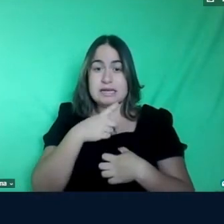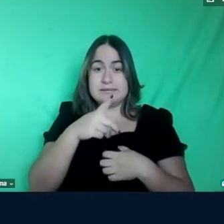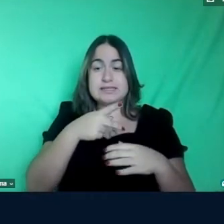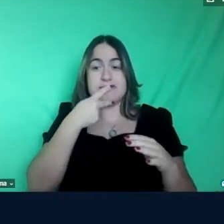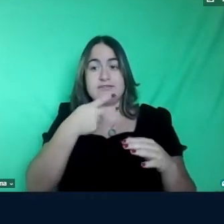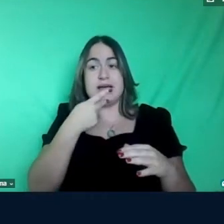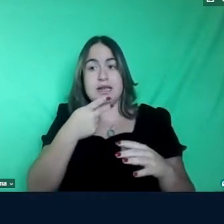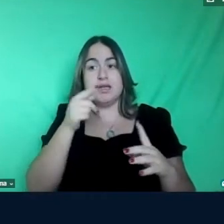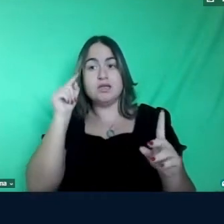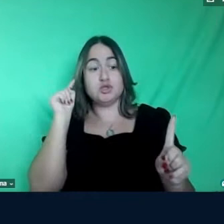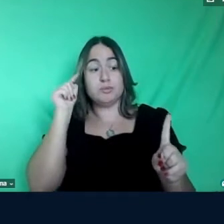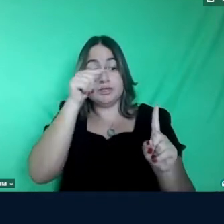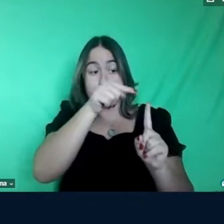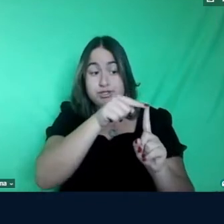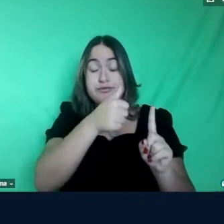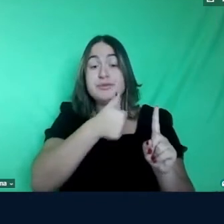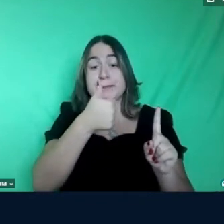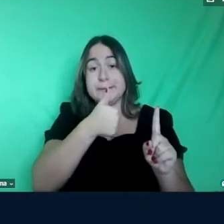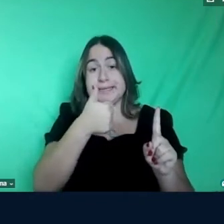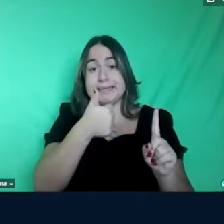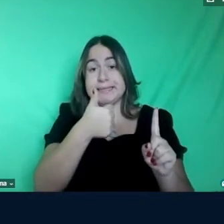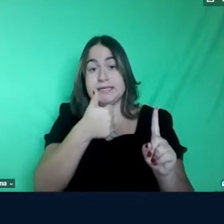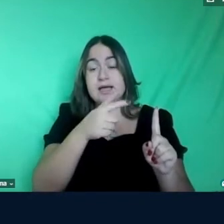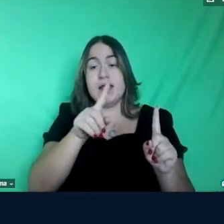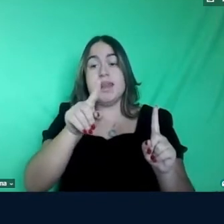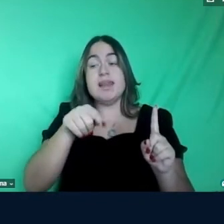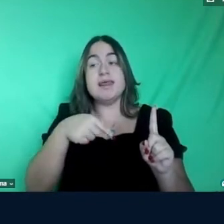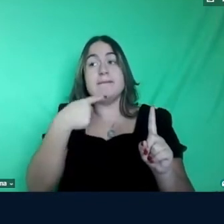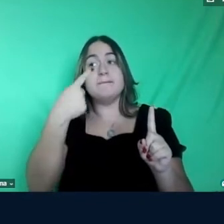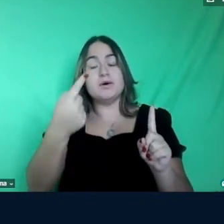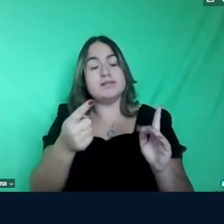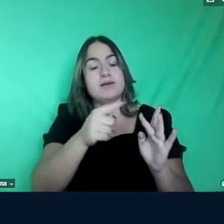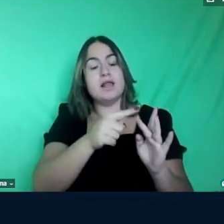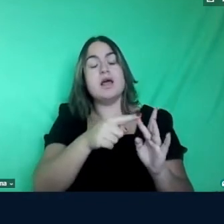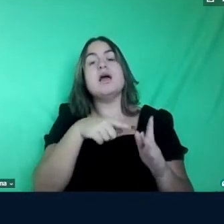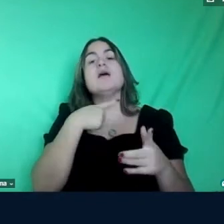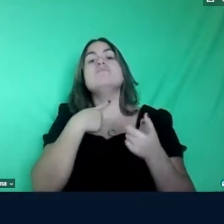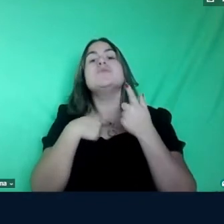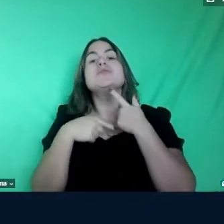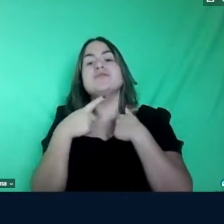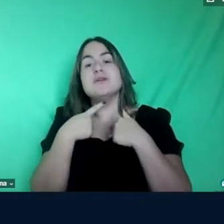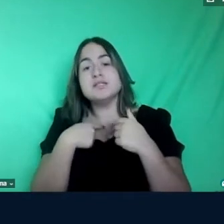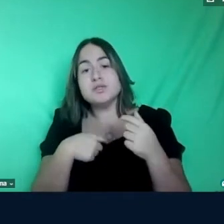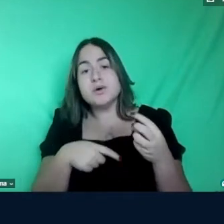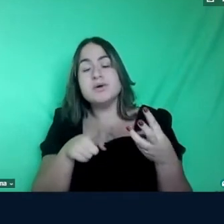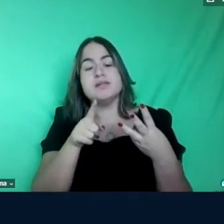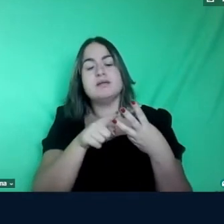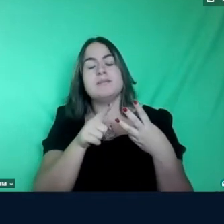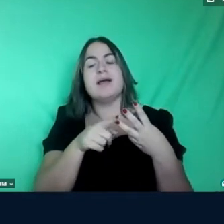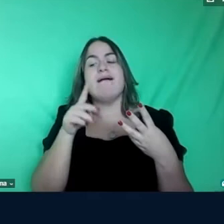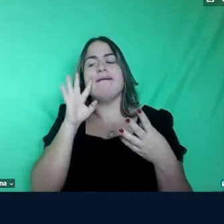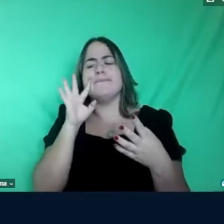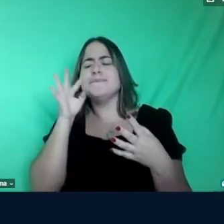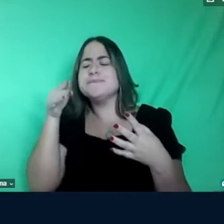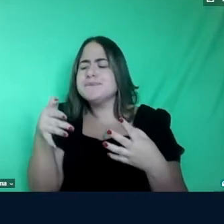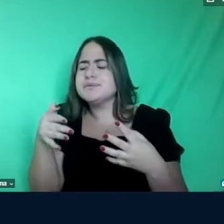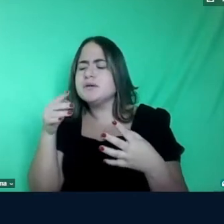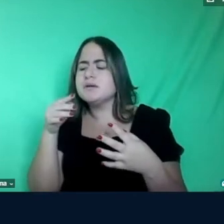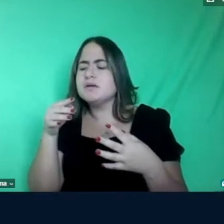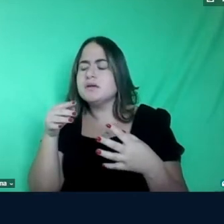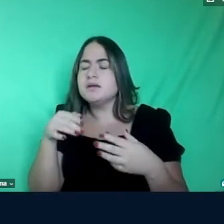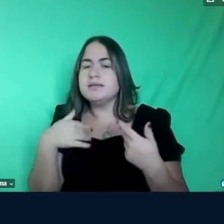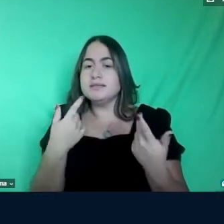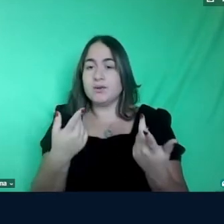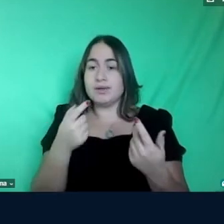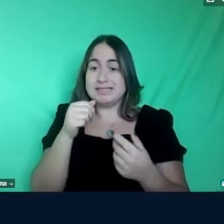objetivos primeiro e depois você vai falando de motivações e de intenções da pesquisa então se você